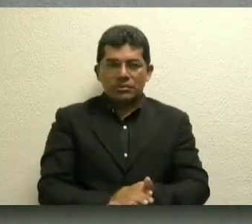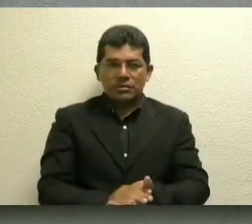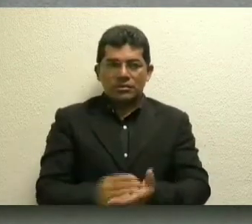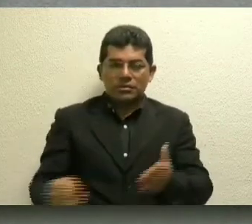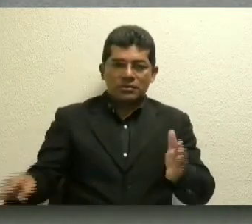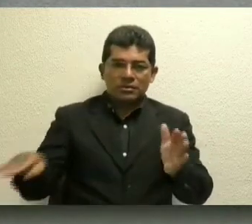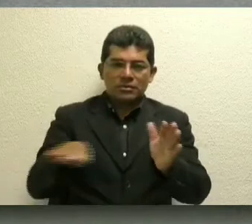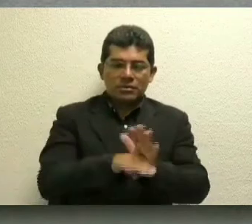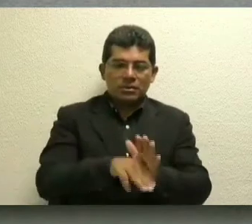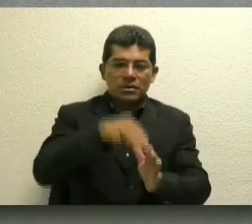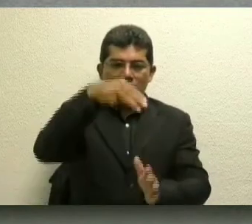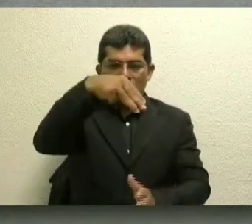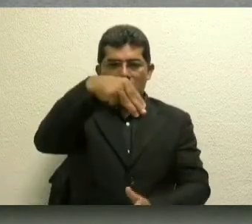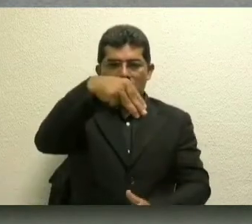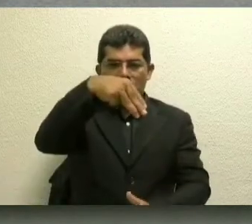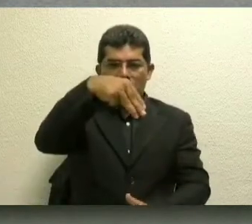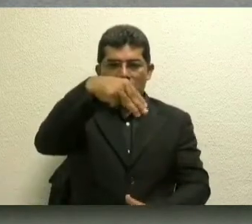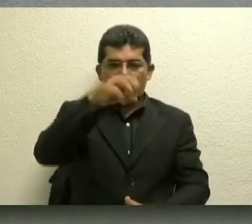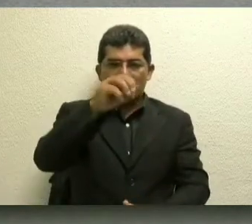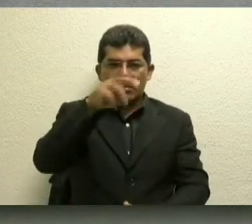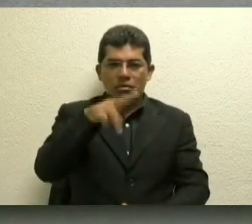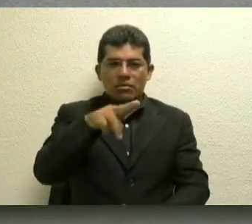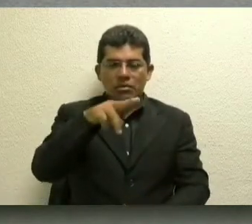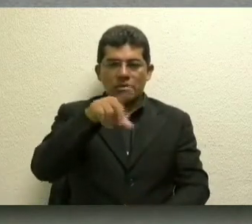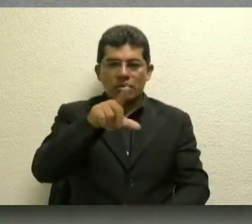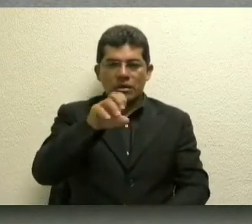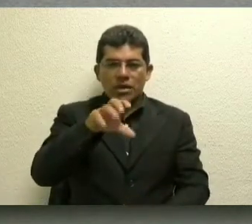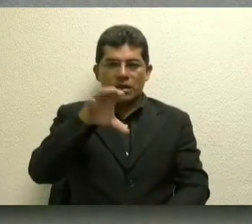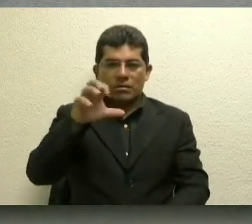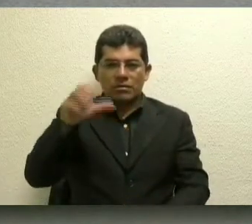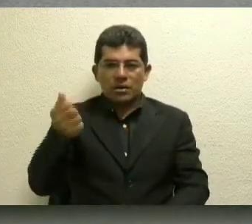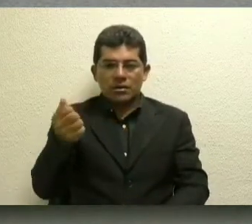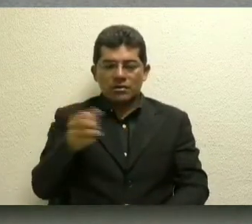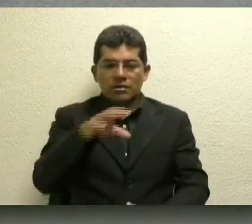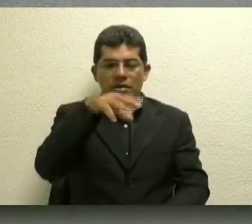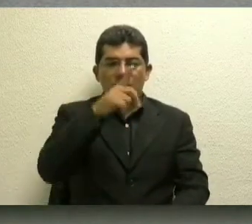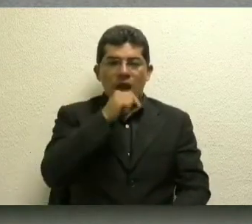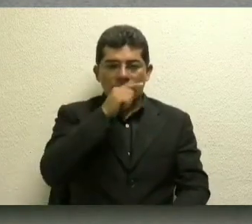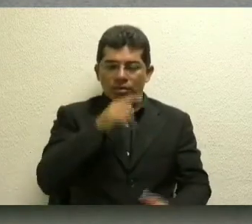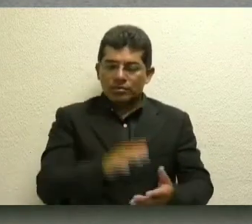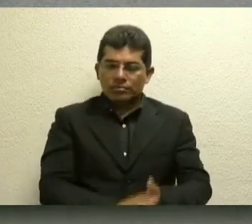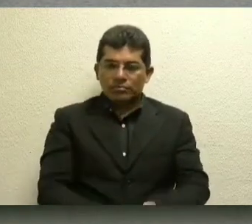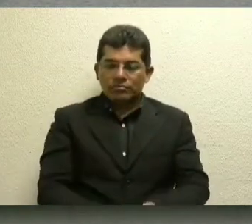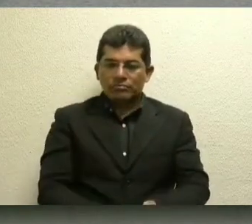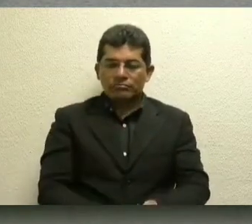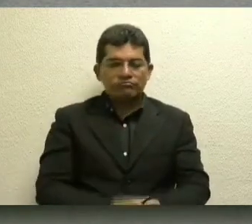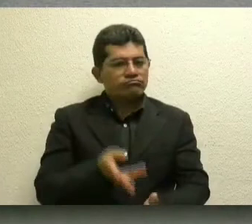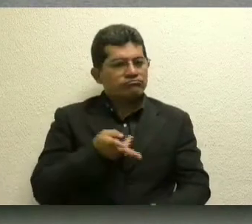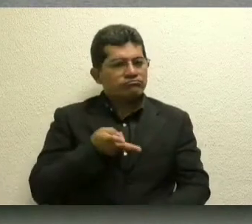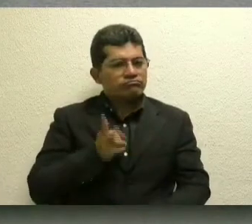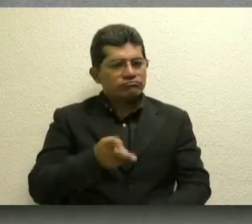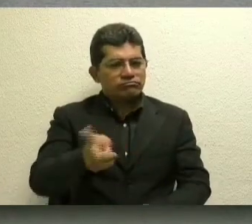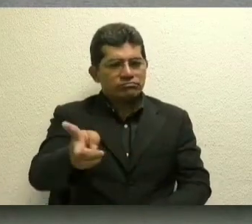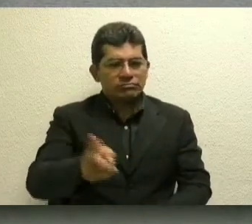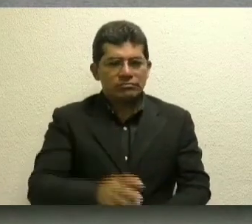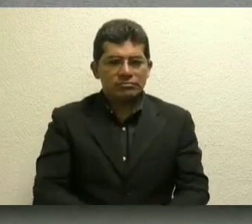a molécula de água através de uma coisa chamada frequência,